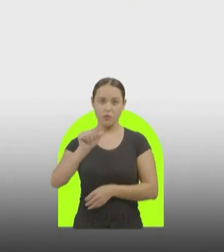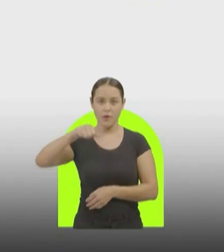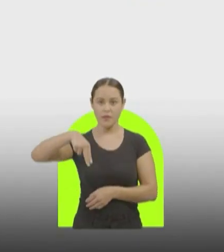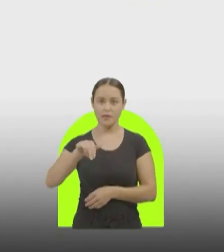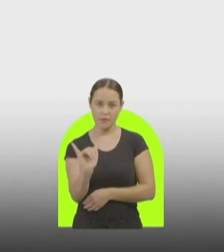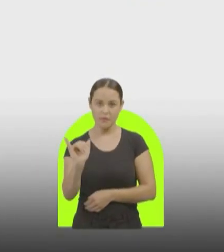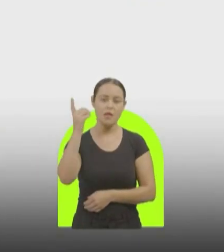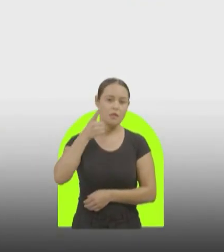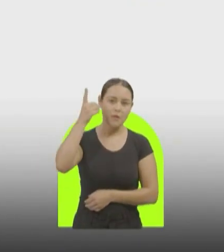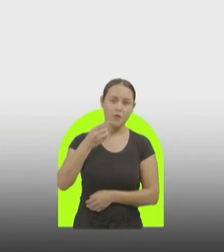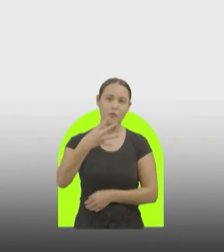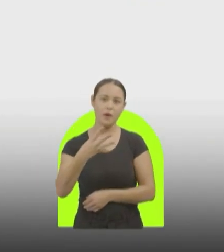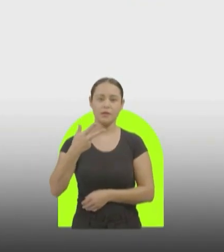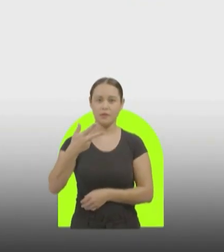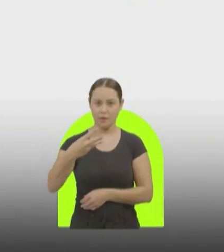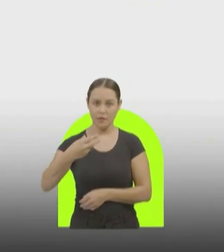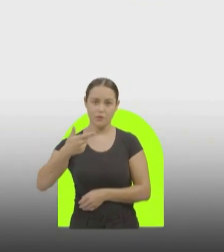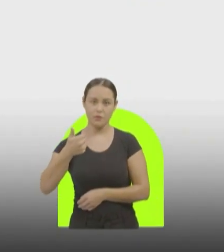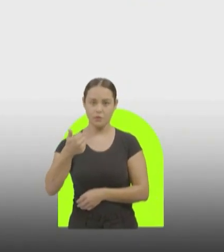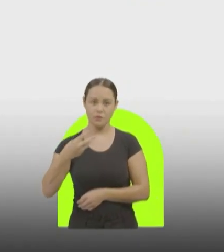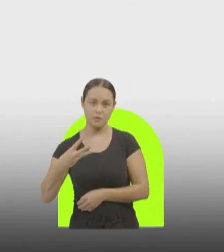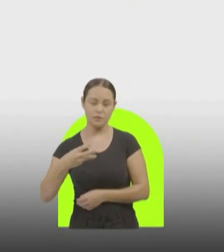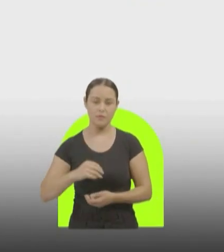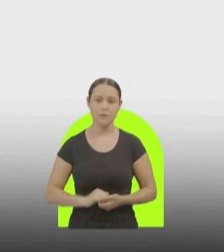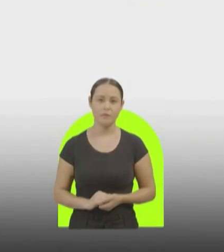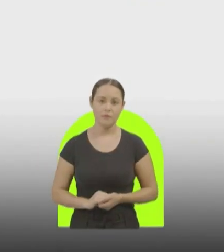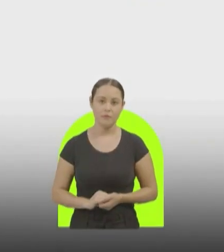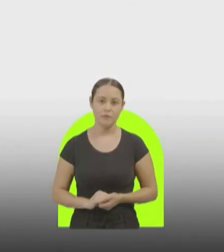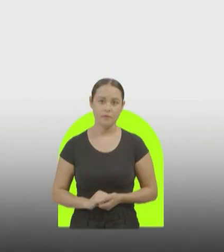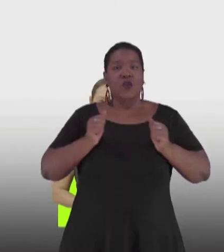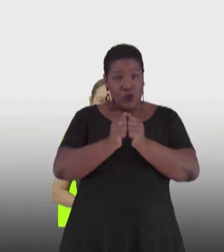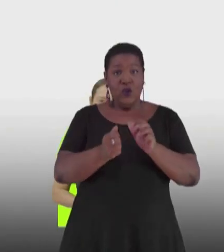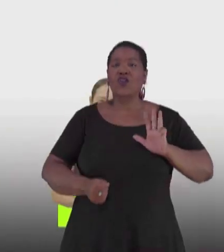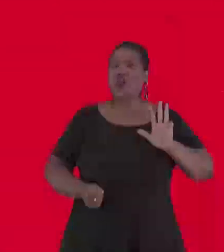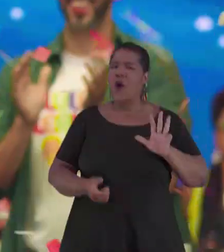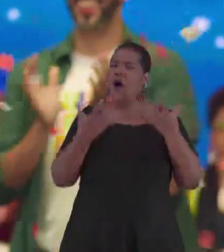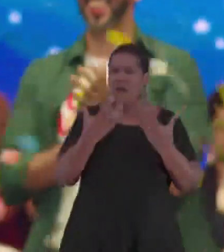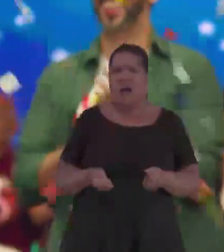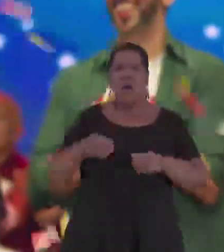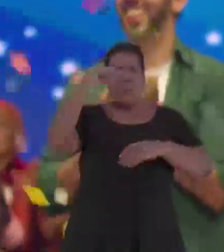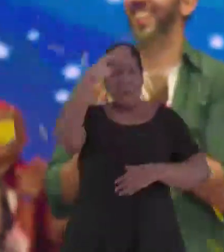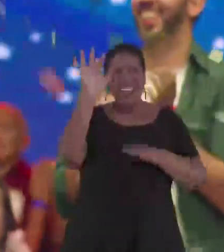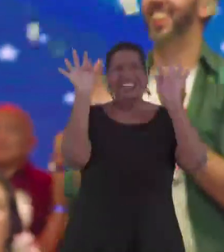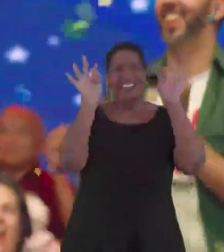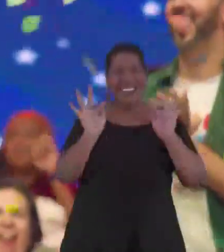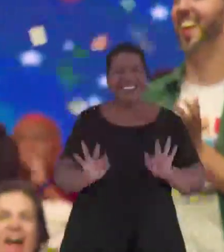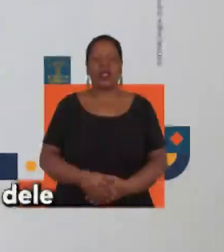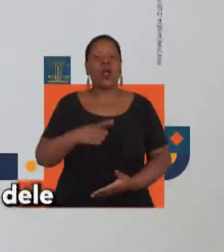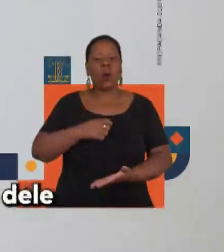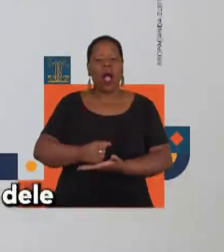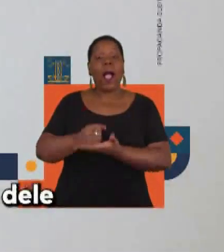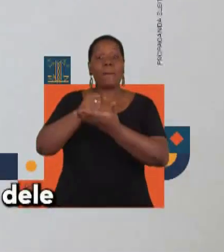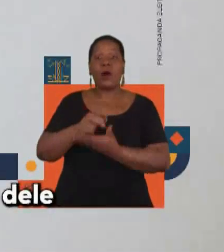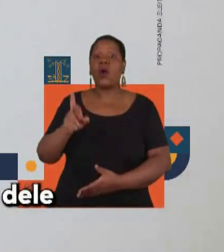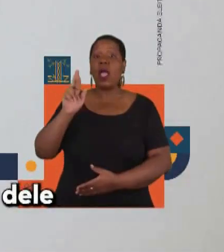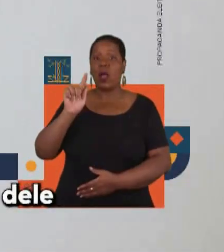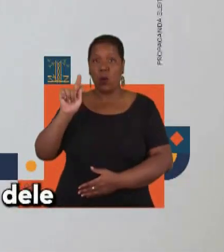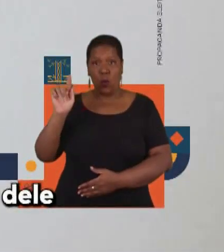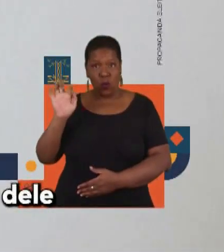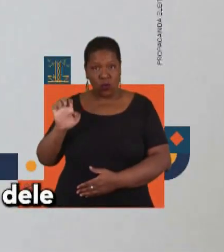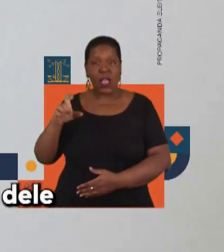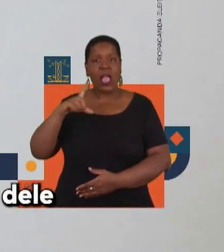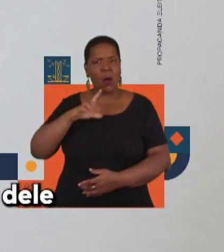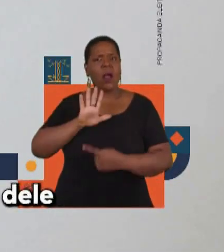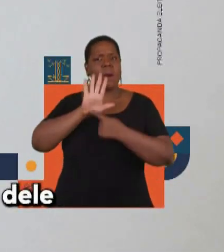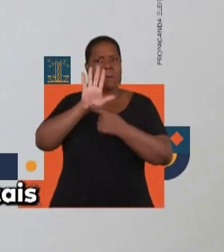-3-1-2-3, vote Vazni pra distrital. Juntos com Lula vão fazer o Brasil feliz de novo. Com a imagem do